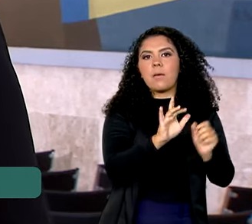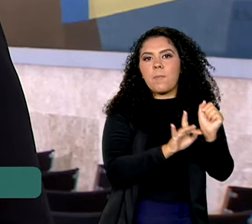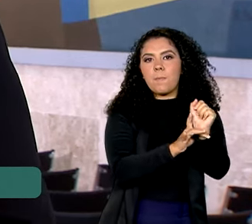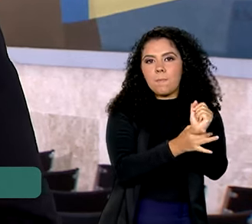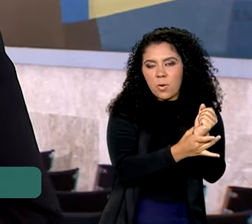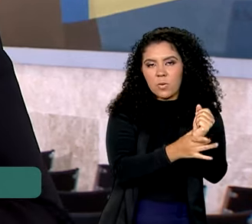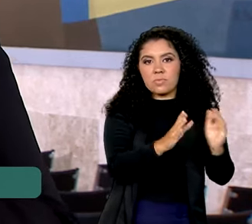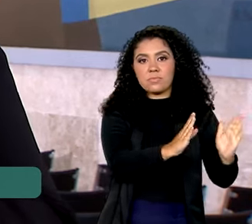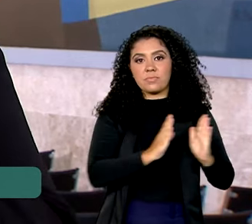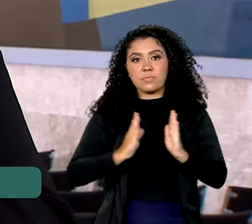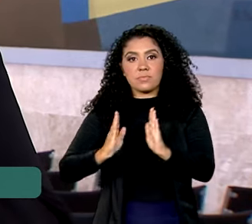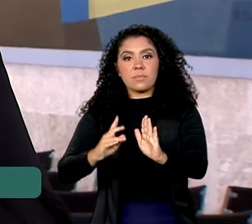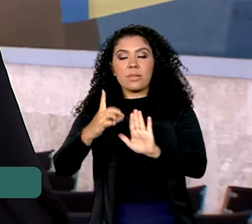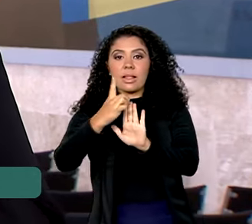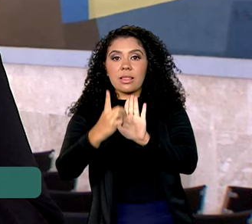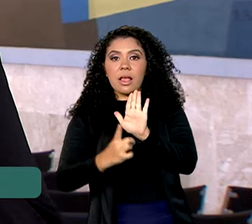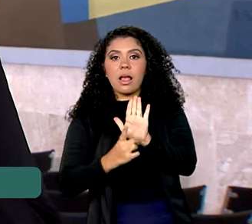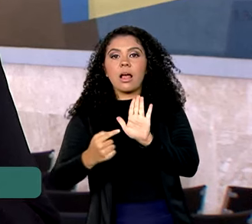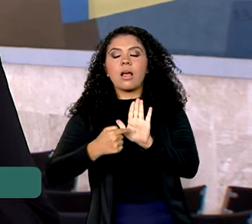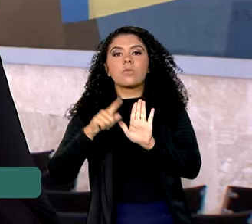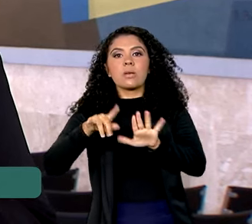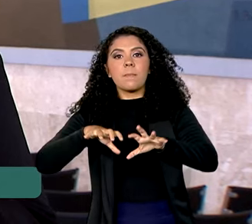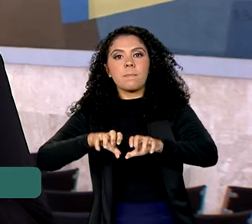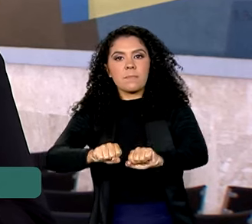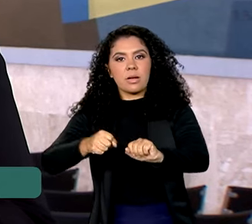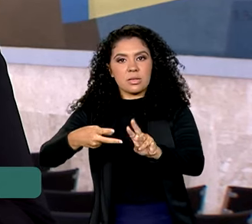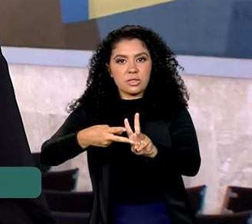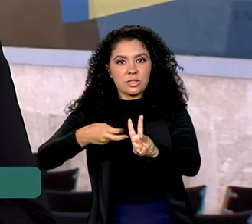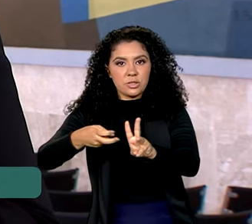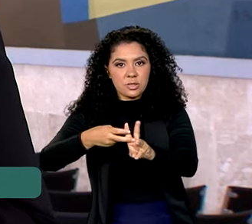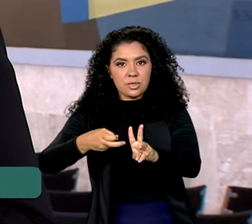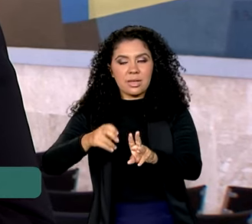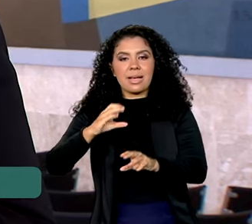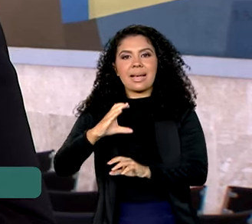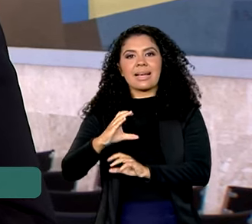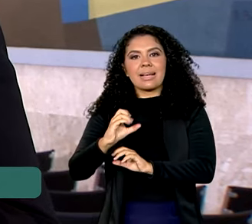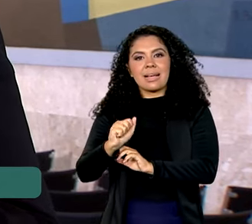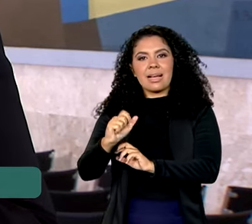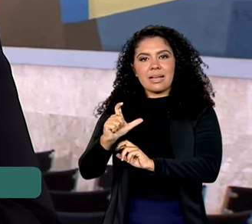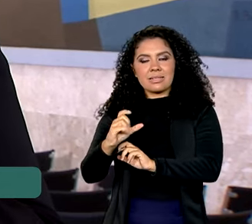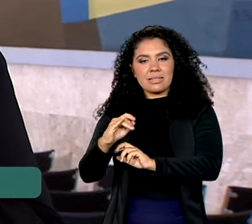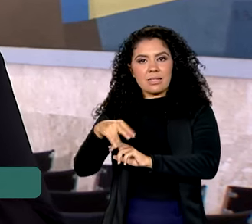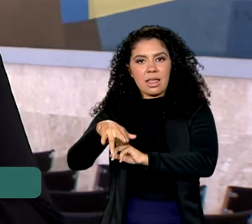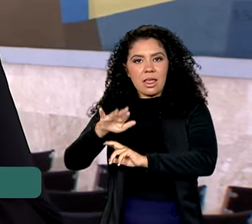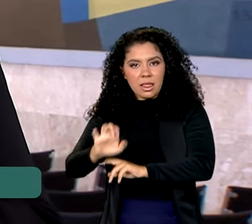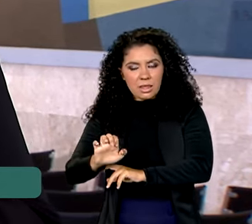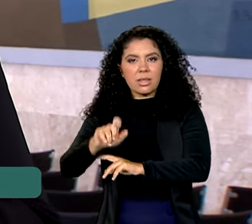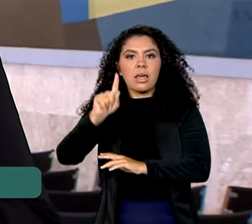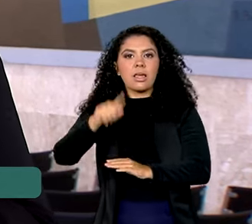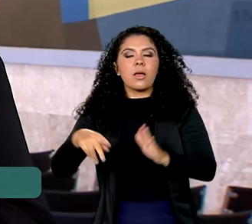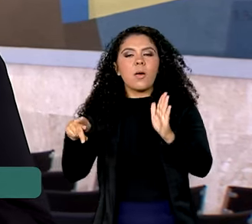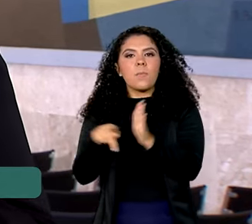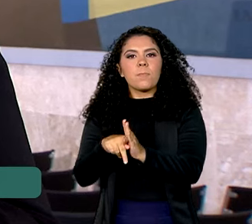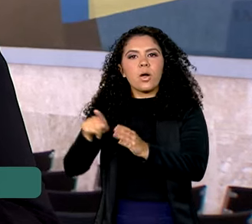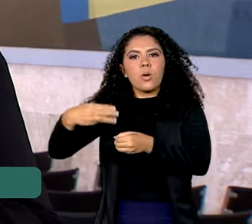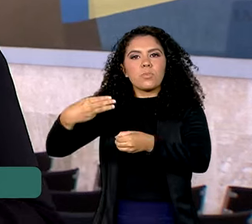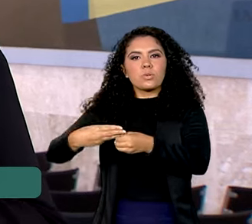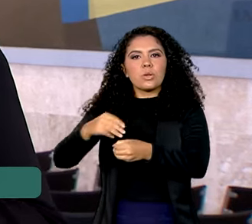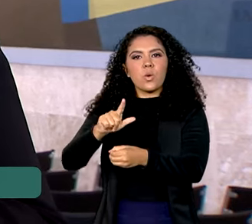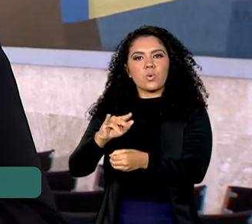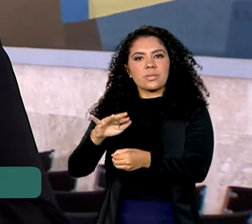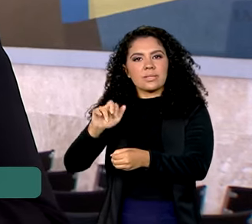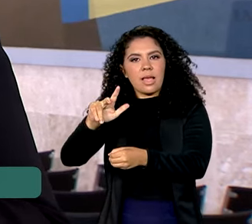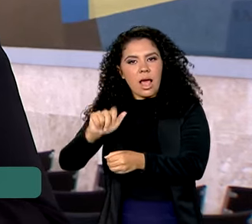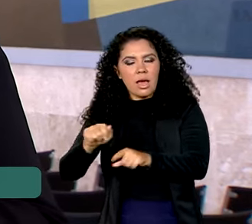demarcação de terra indígena, mas dessa vez a terra indígena Cacique Fontoura, localizada nos municípios de Luciara e São Félix